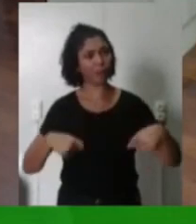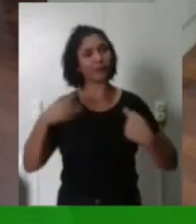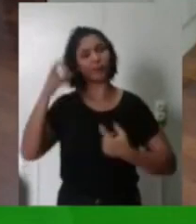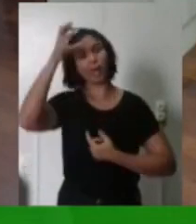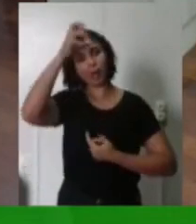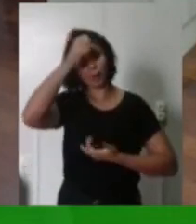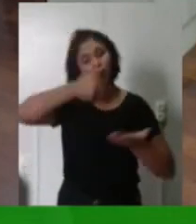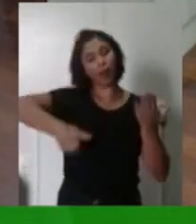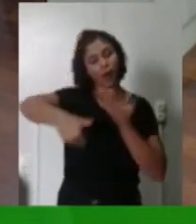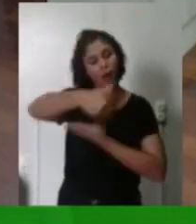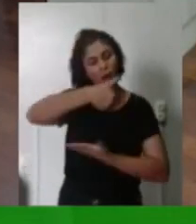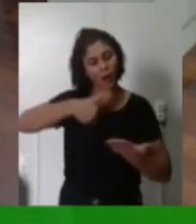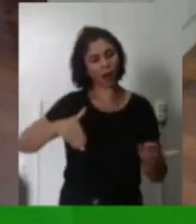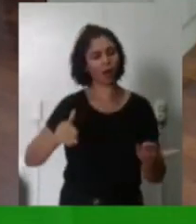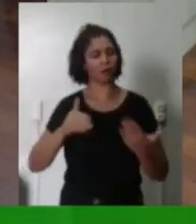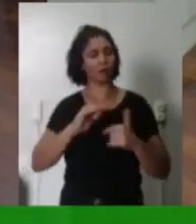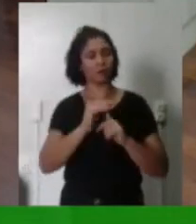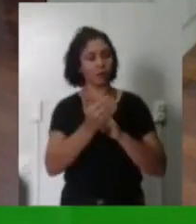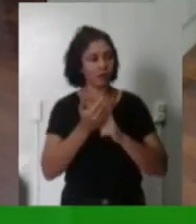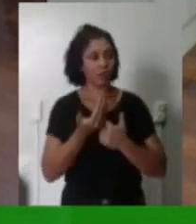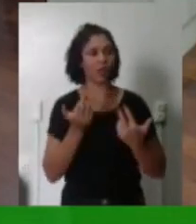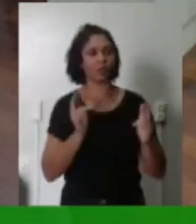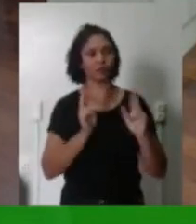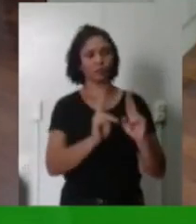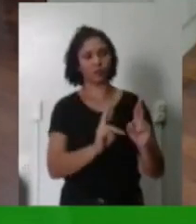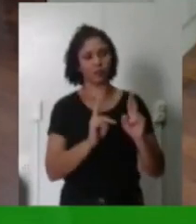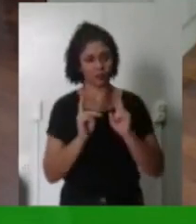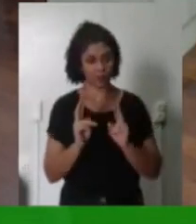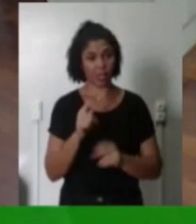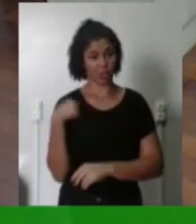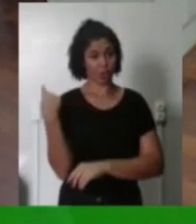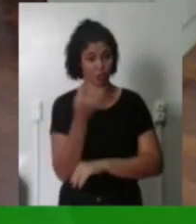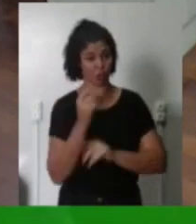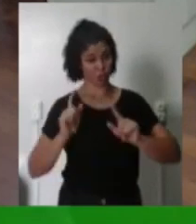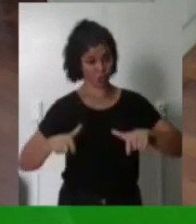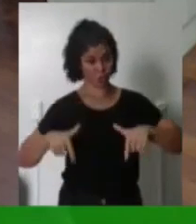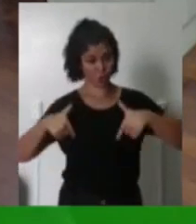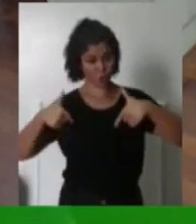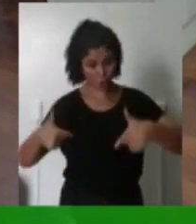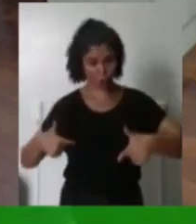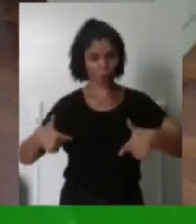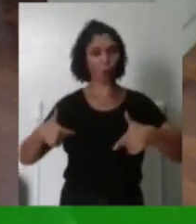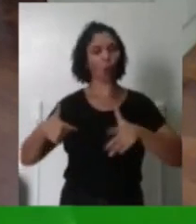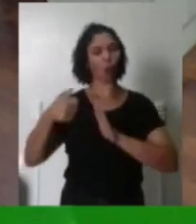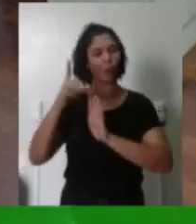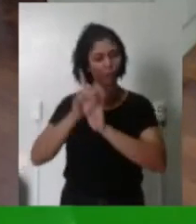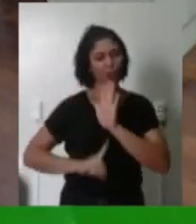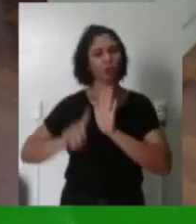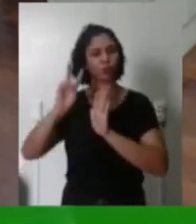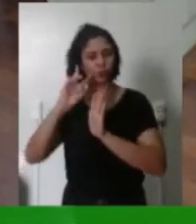Eu acho que está na pauta De todos aqueles que lutam Pelos direitos humanos Exatamente esse compromisso De